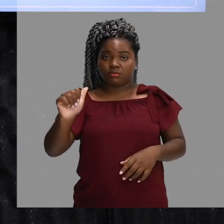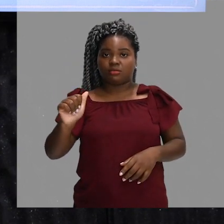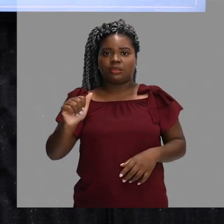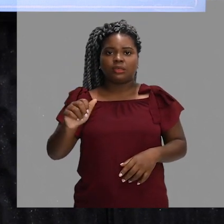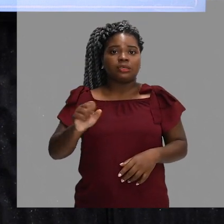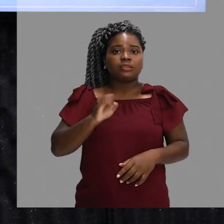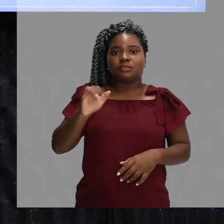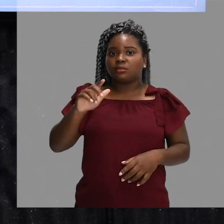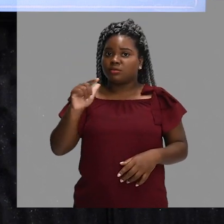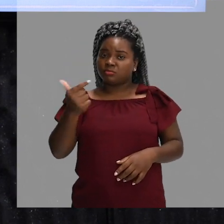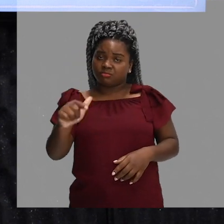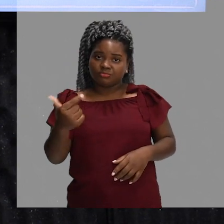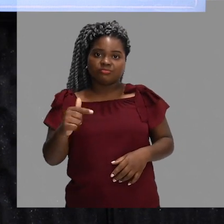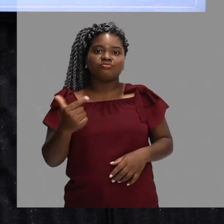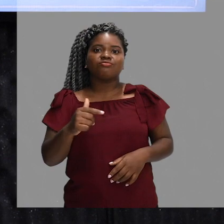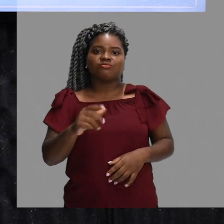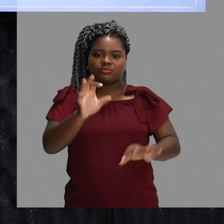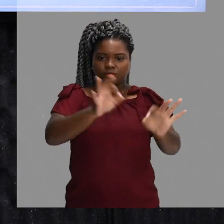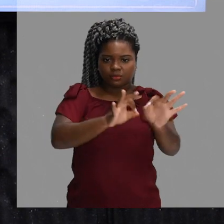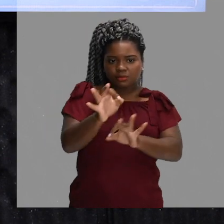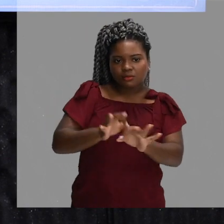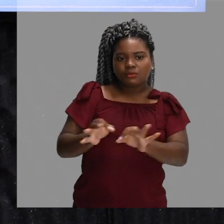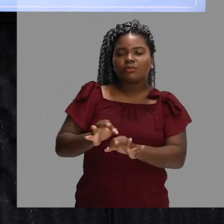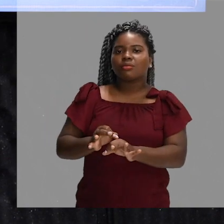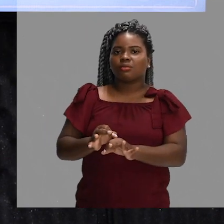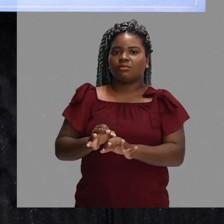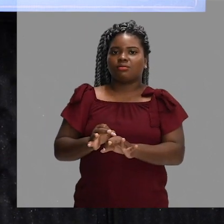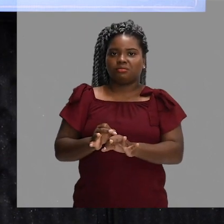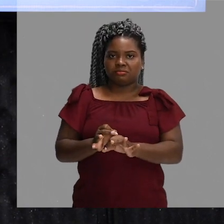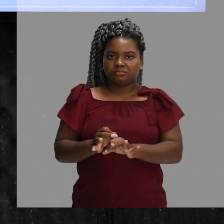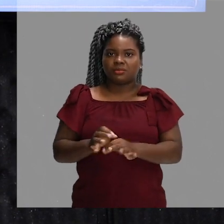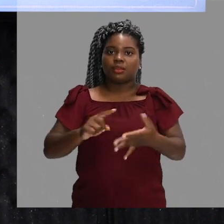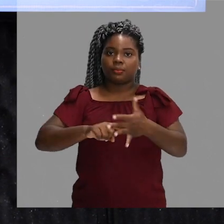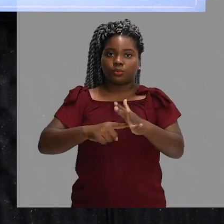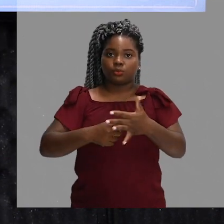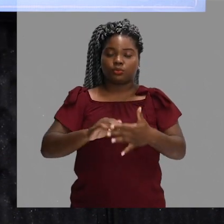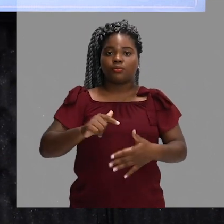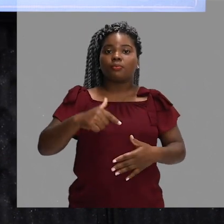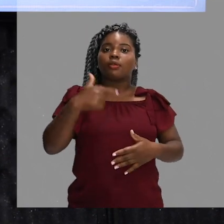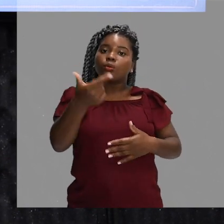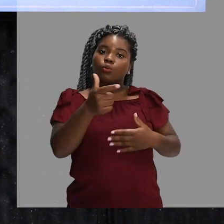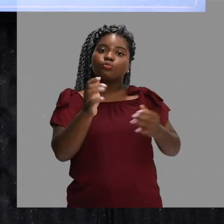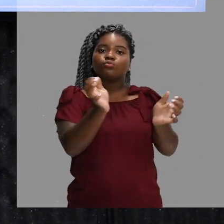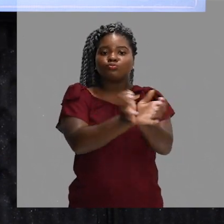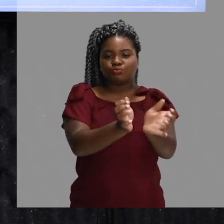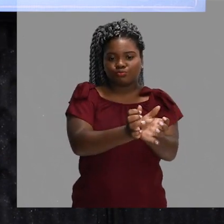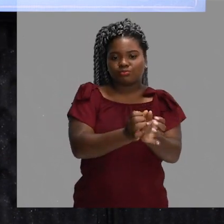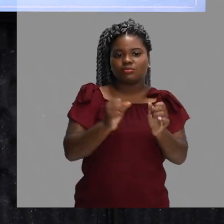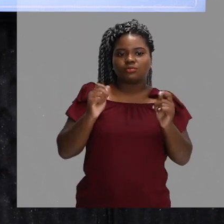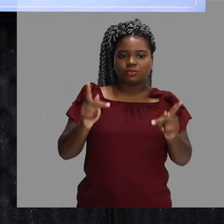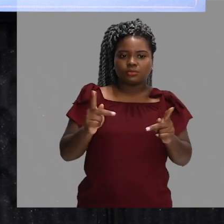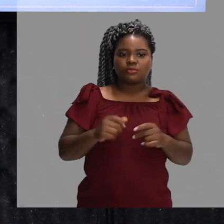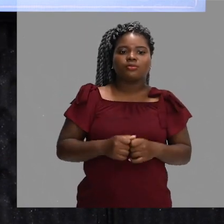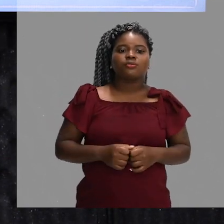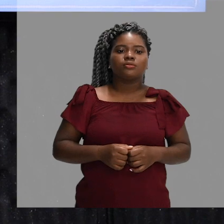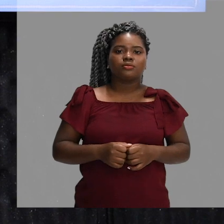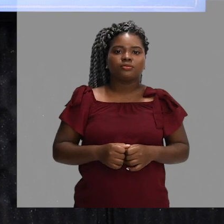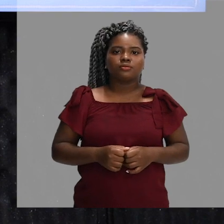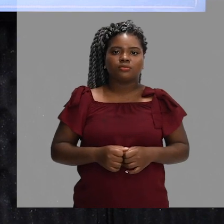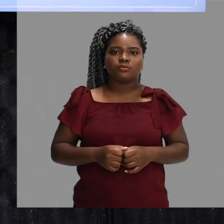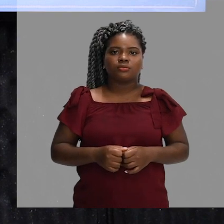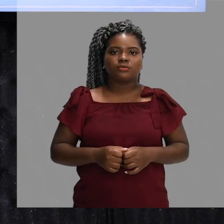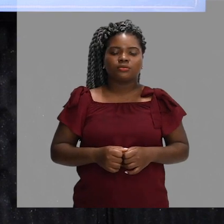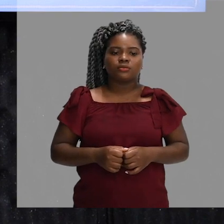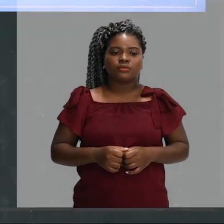rodízio entre os atletas, o que acontece? É uma falta. Ponto para a equipe adversária. Em relação aos